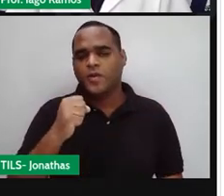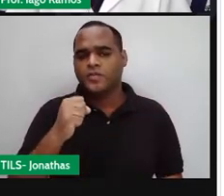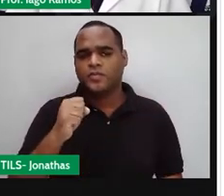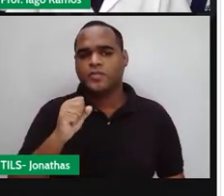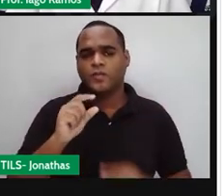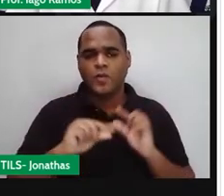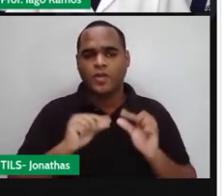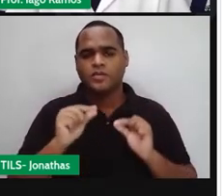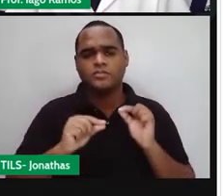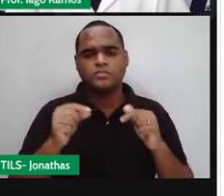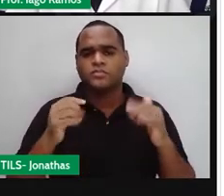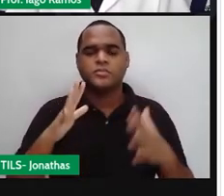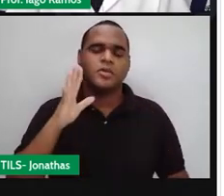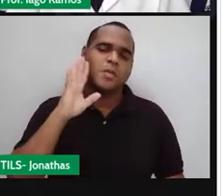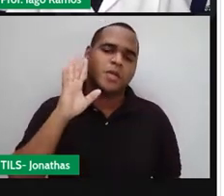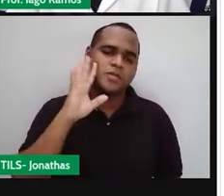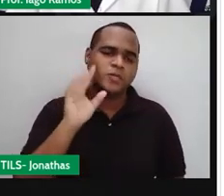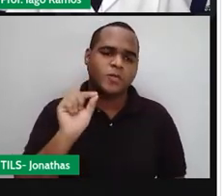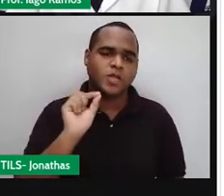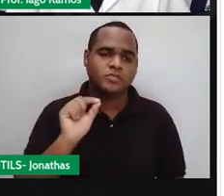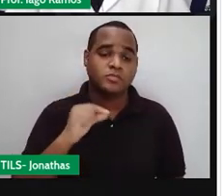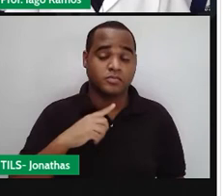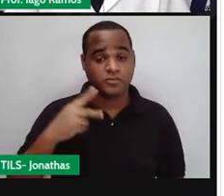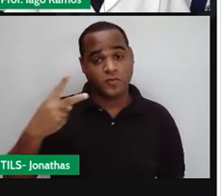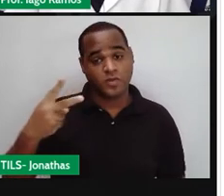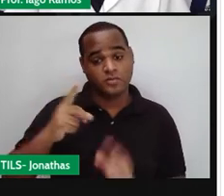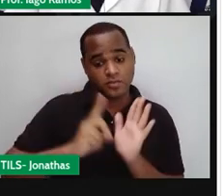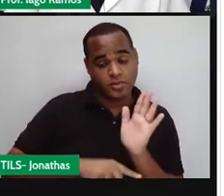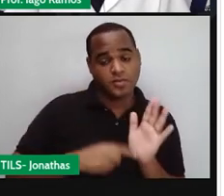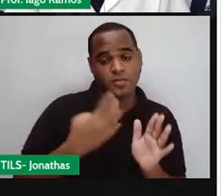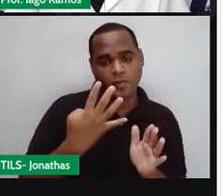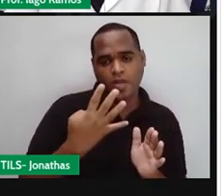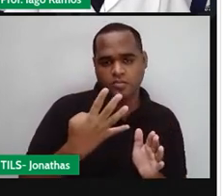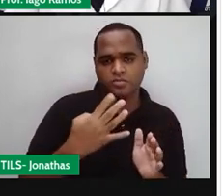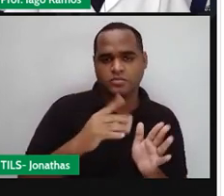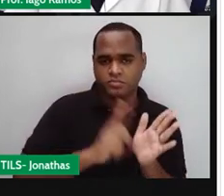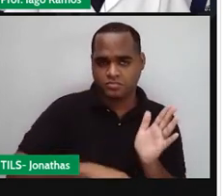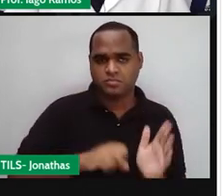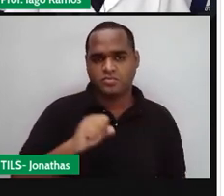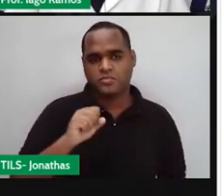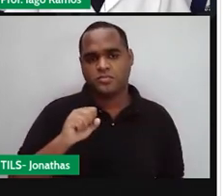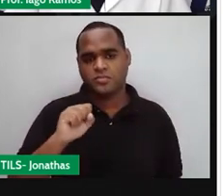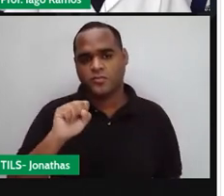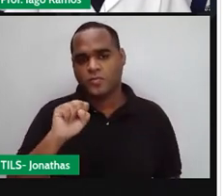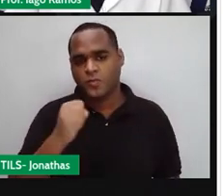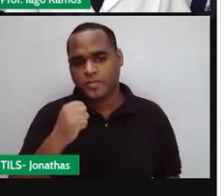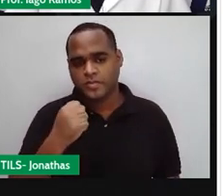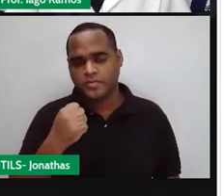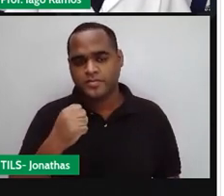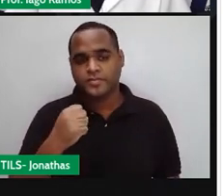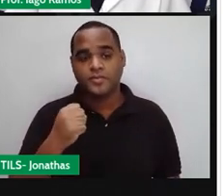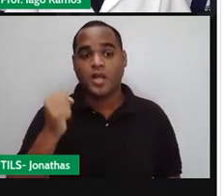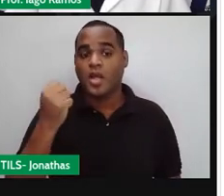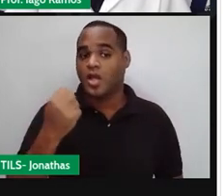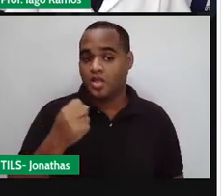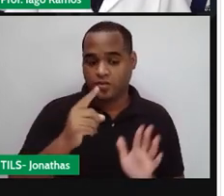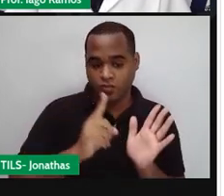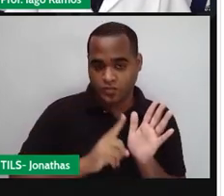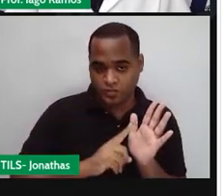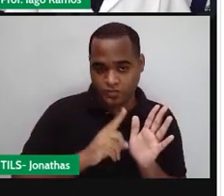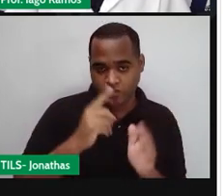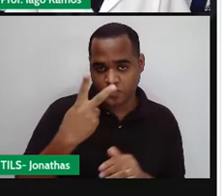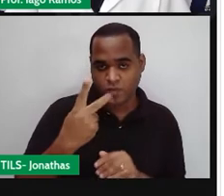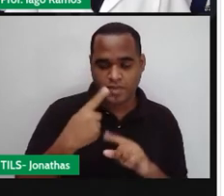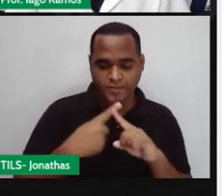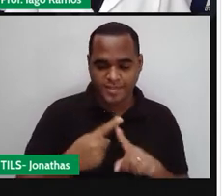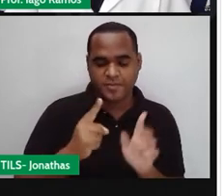Aí alguém pode pensar assim. Dois, professor. Duas vezes menos quatro dá menos oito. Vamos ver se é isso mesmo. Duas vezes menos quatro